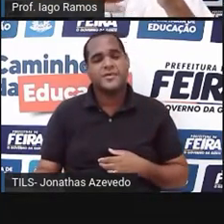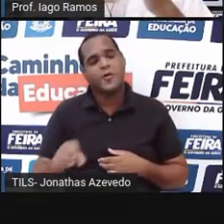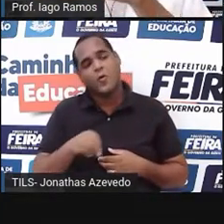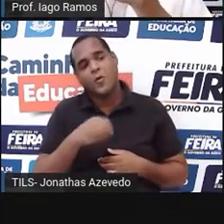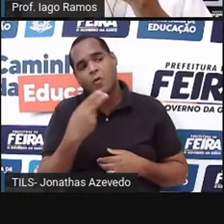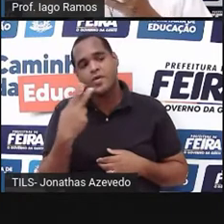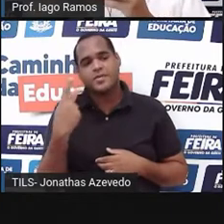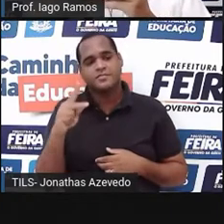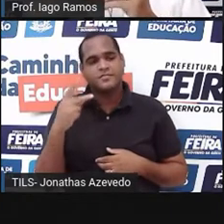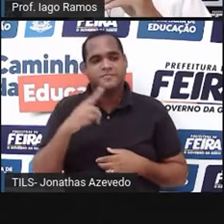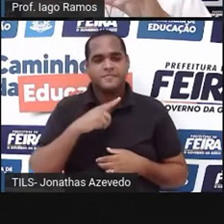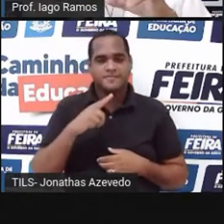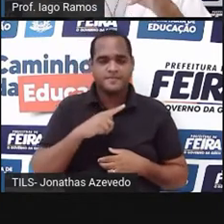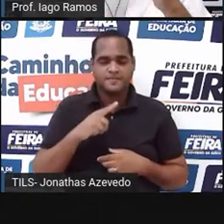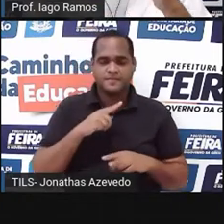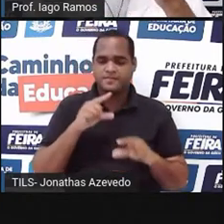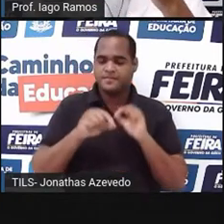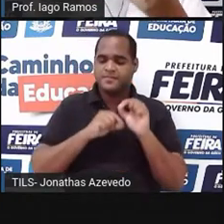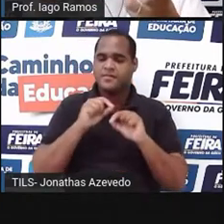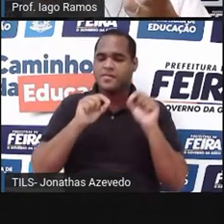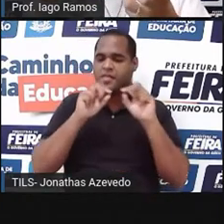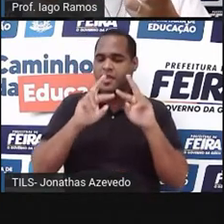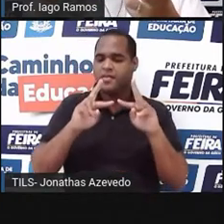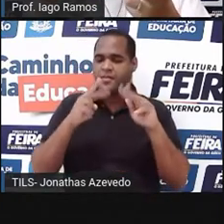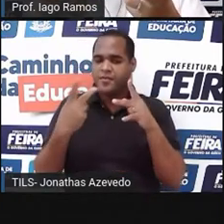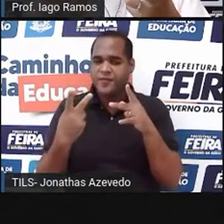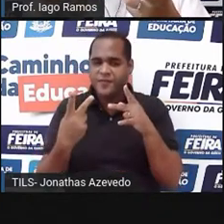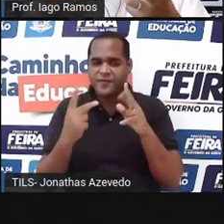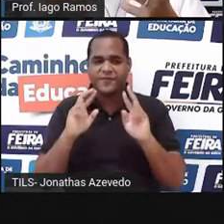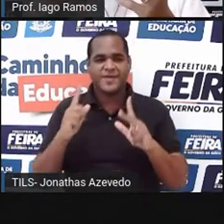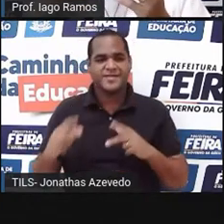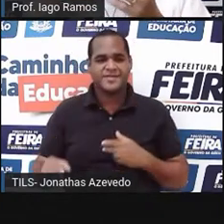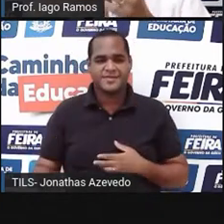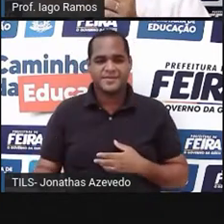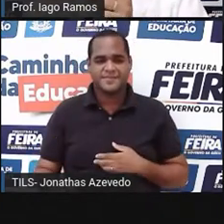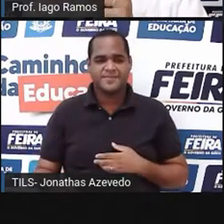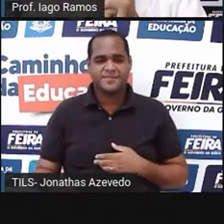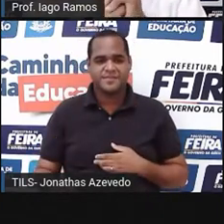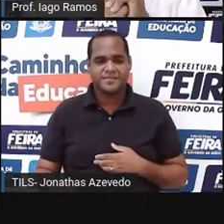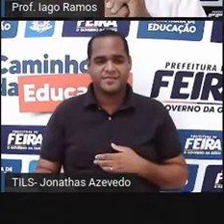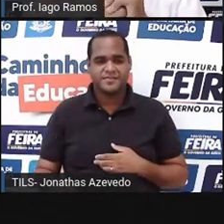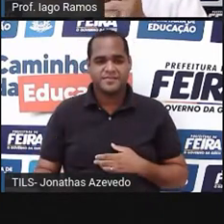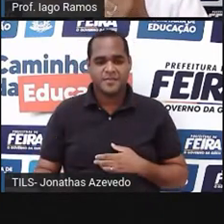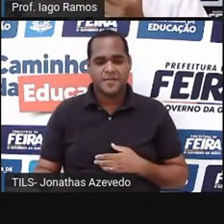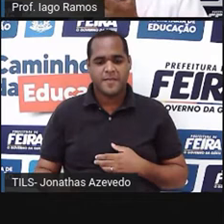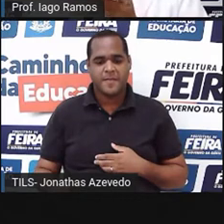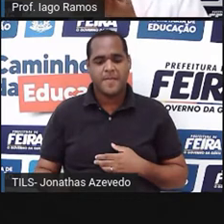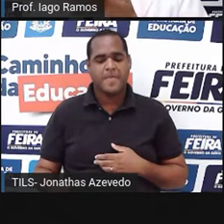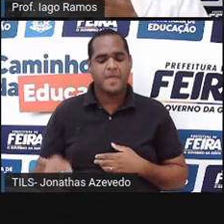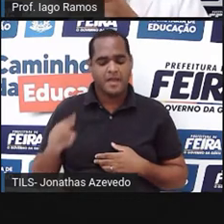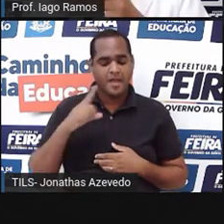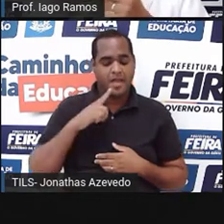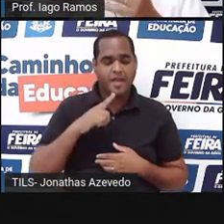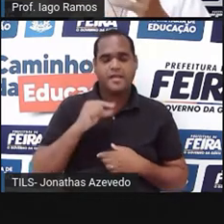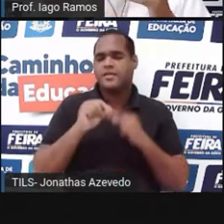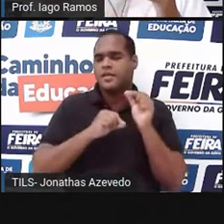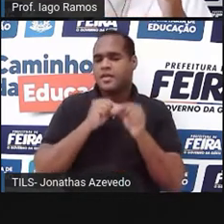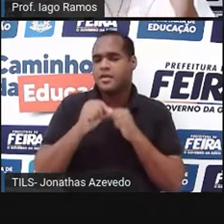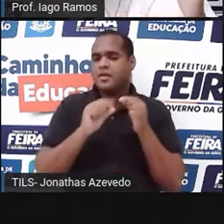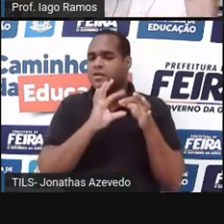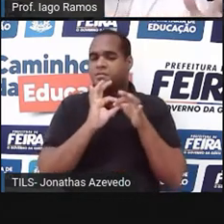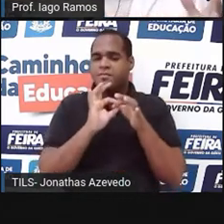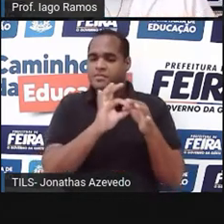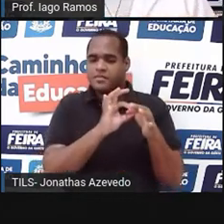quando elas se relacionam de forma inversa? Olha só. Se as duas grandezas se relacionam da